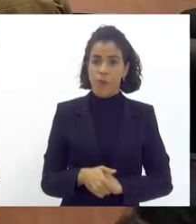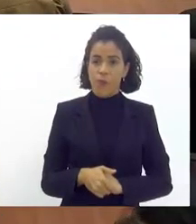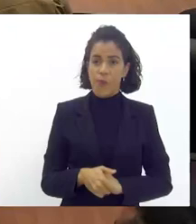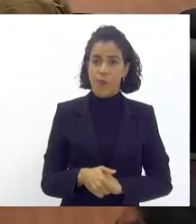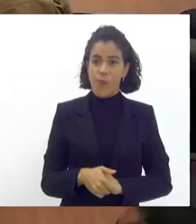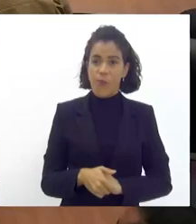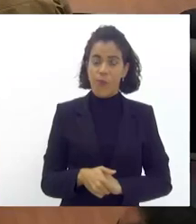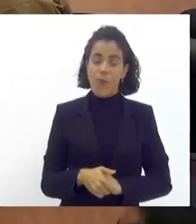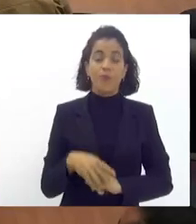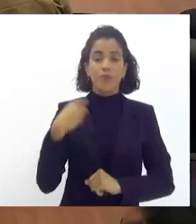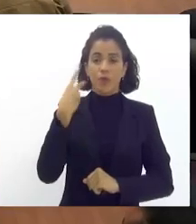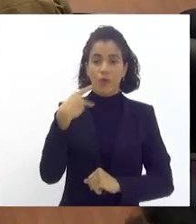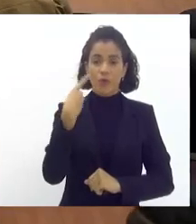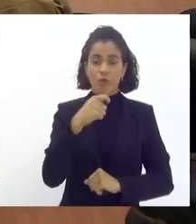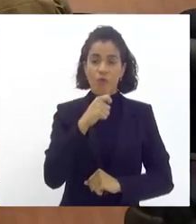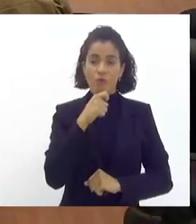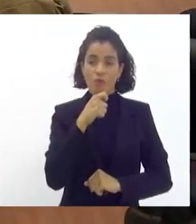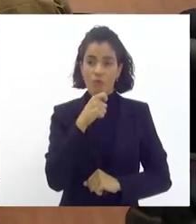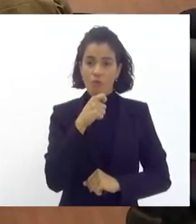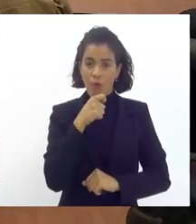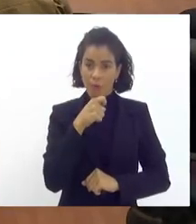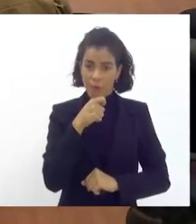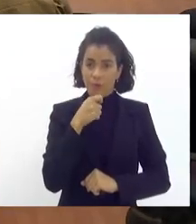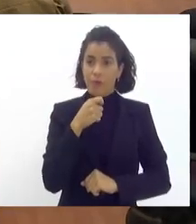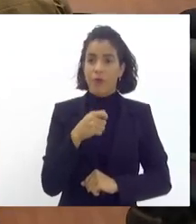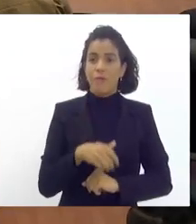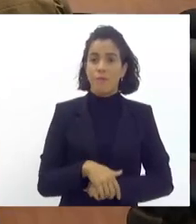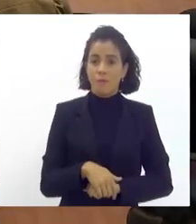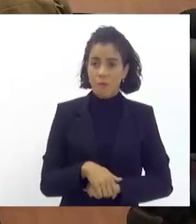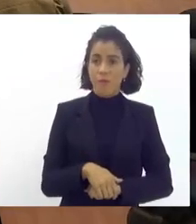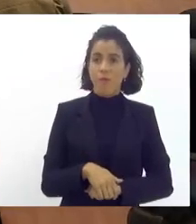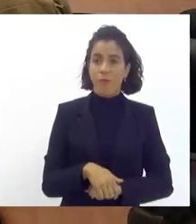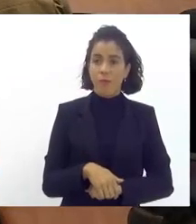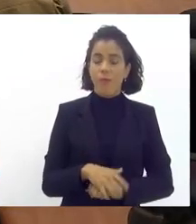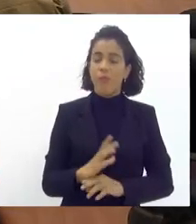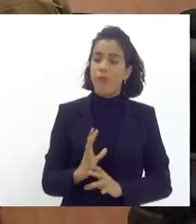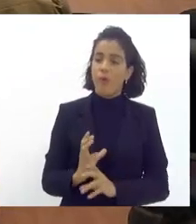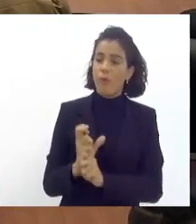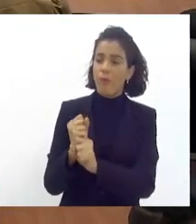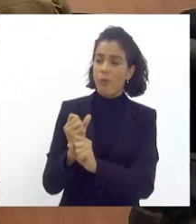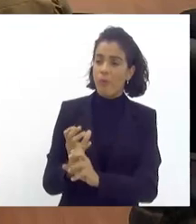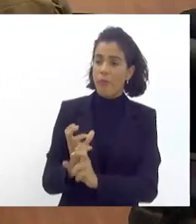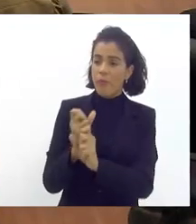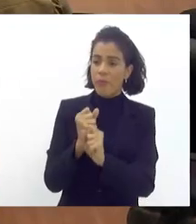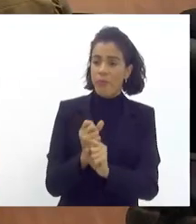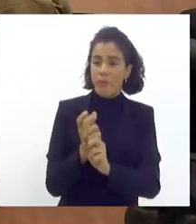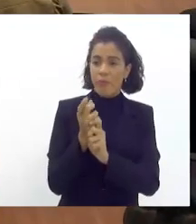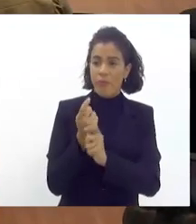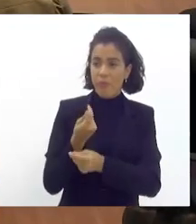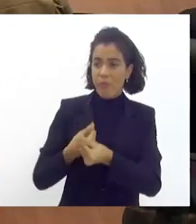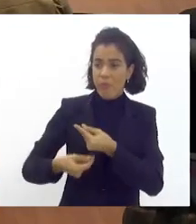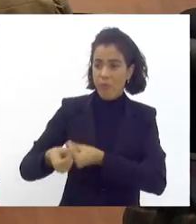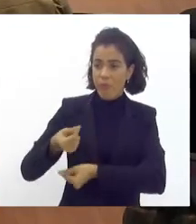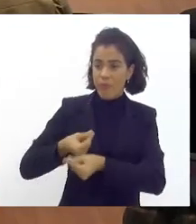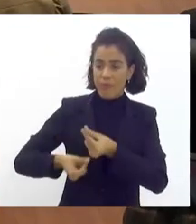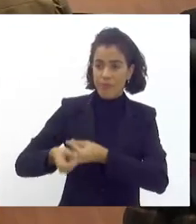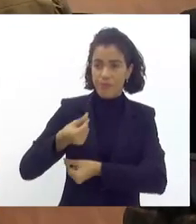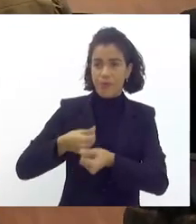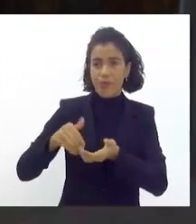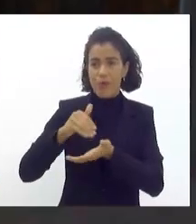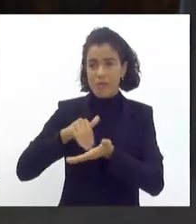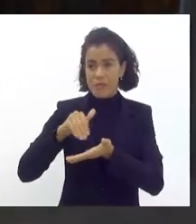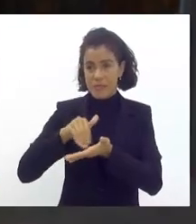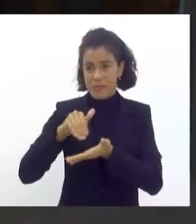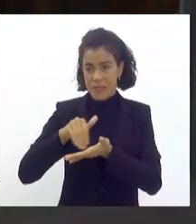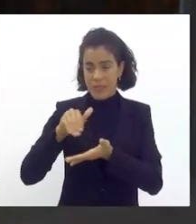enquanto o vereador Jonathan chega só nessa questão aqui orçamentária já que conversando com a deputada Zaidan e com a secretária